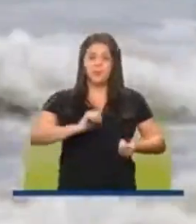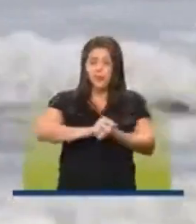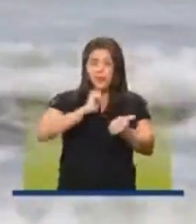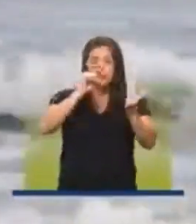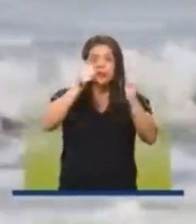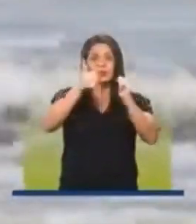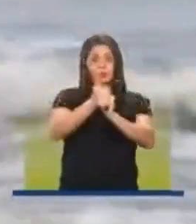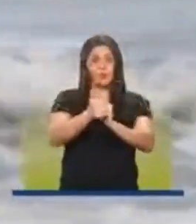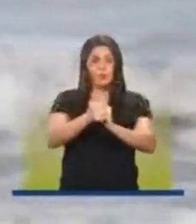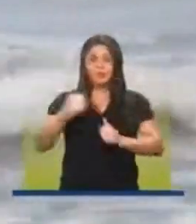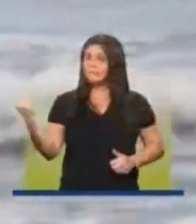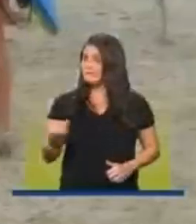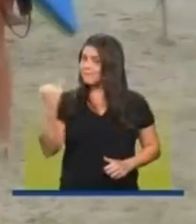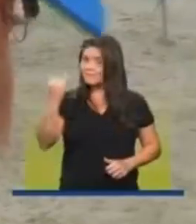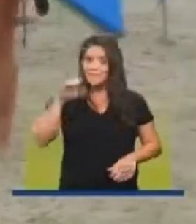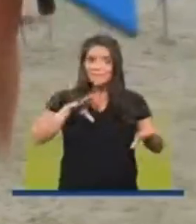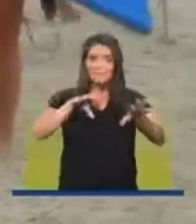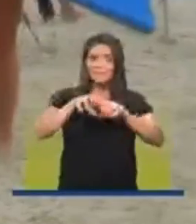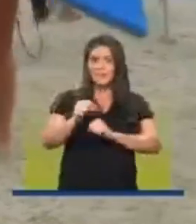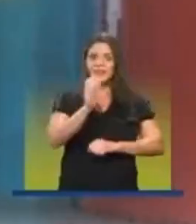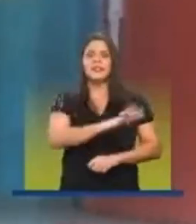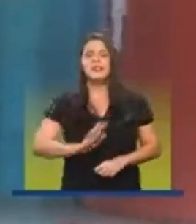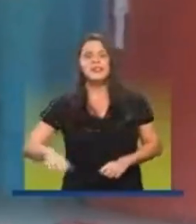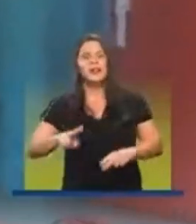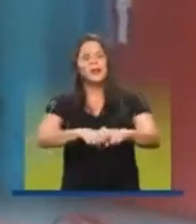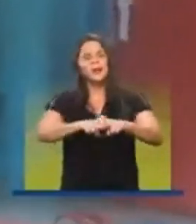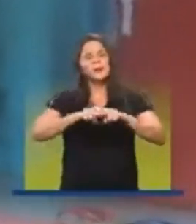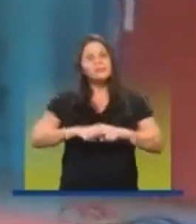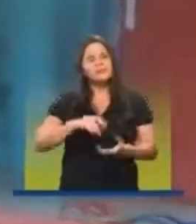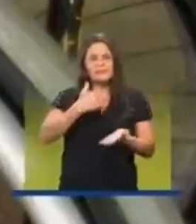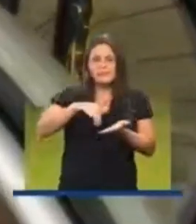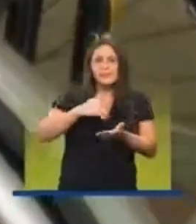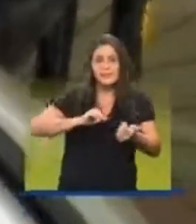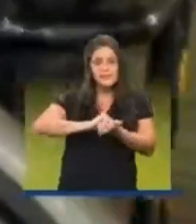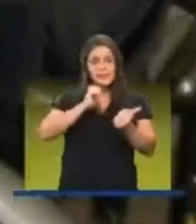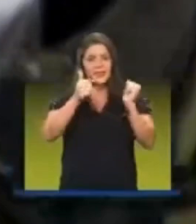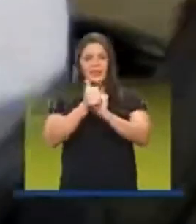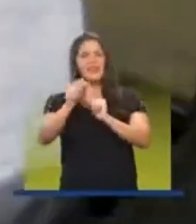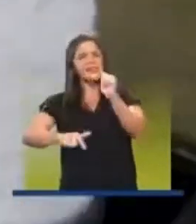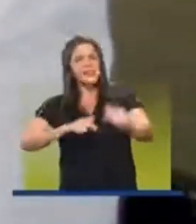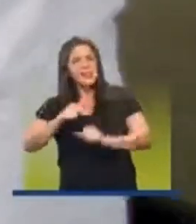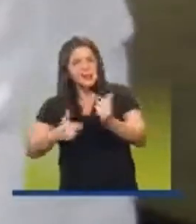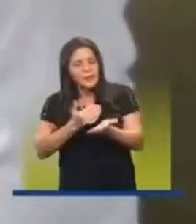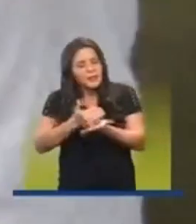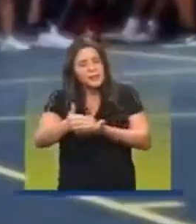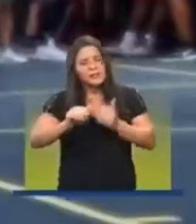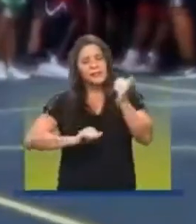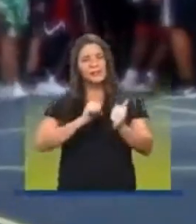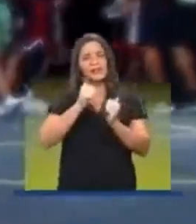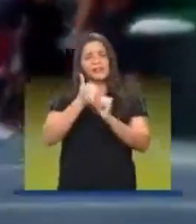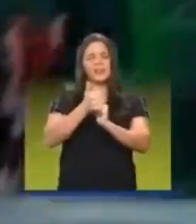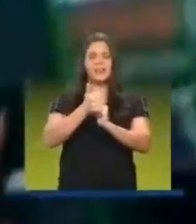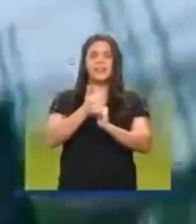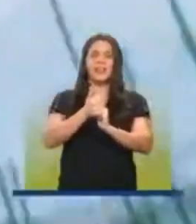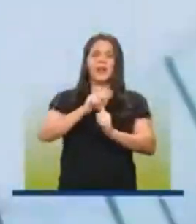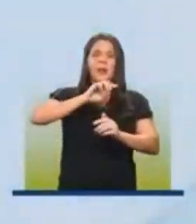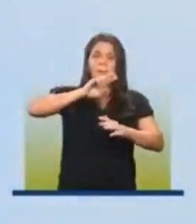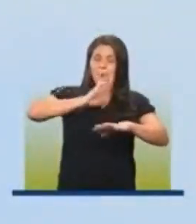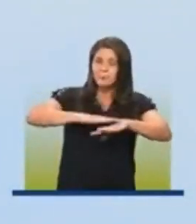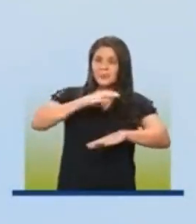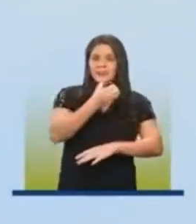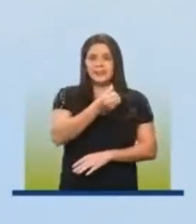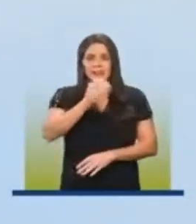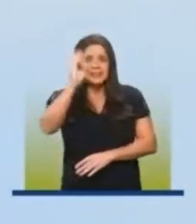é muito importante na formação da criançada. Por isso, a Secretaria de Esportes trabalha com a iniciação esportiva em mais de